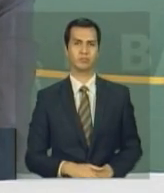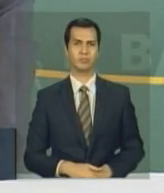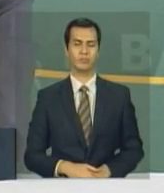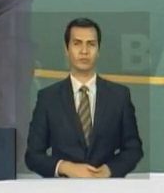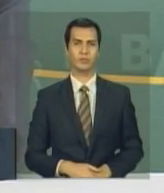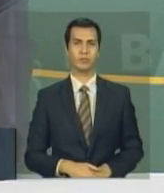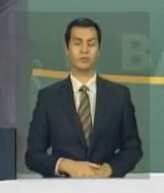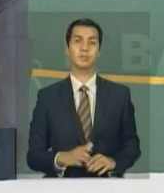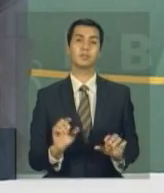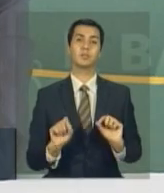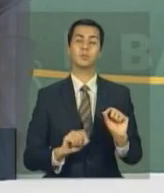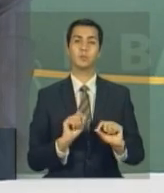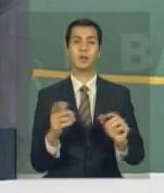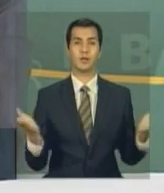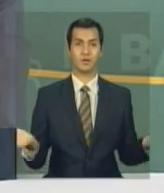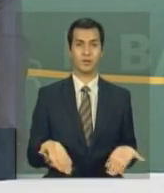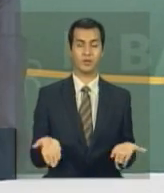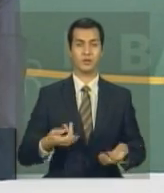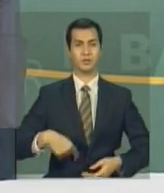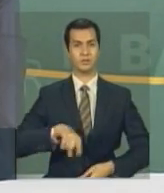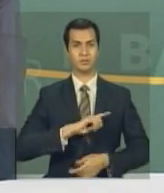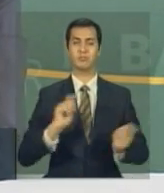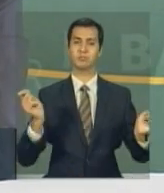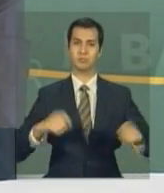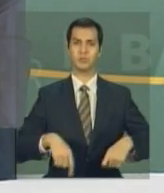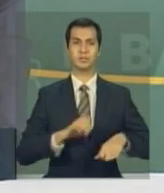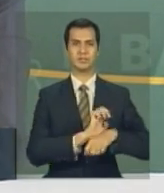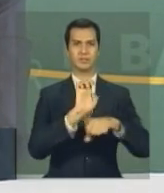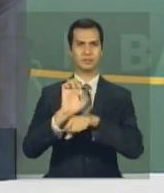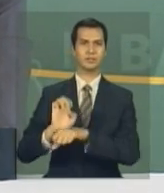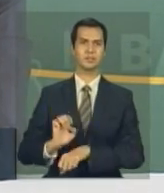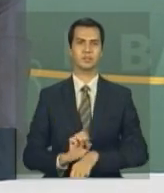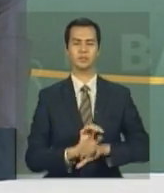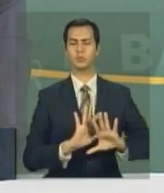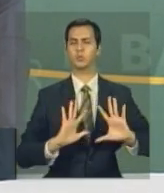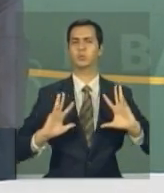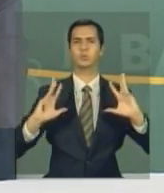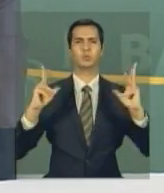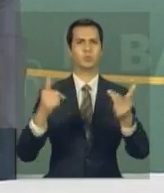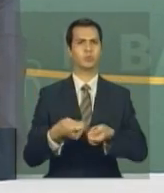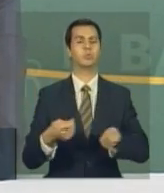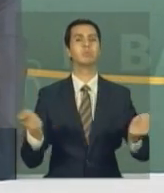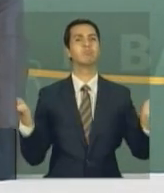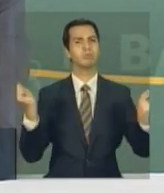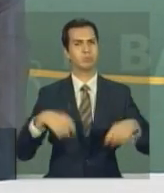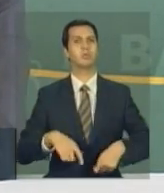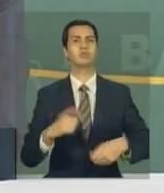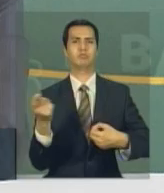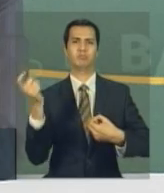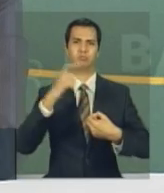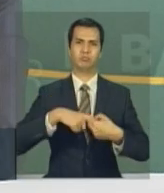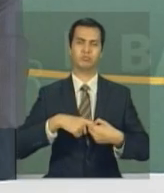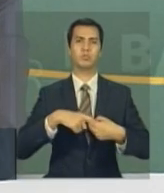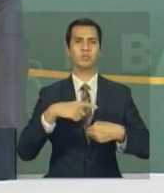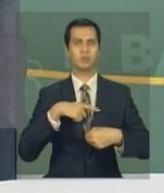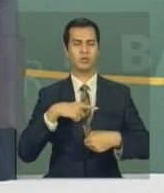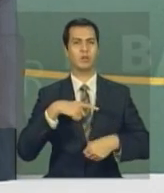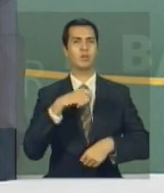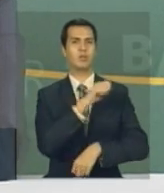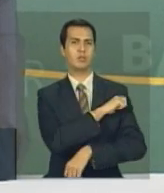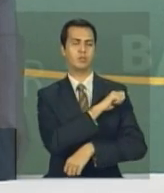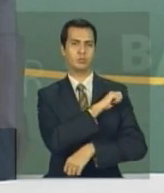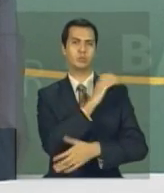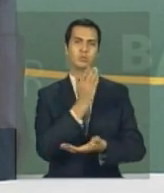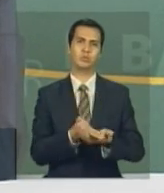forma que a gente tem condição agora de que todos os Estados, de alguma forma, serão atendidos por esses jovens talentos e